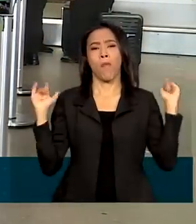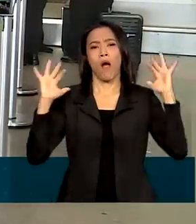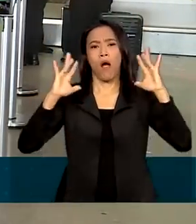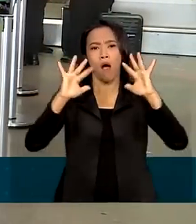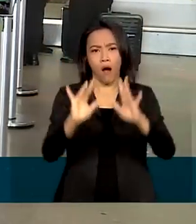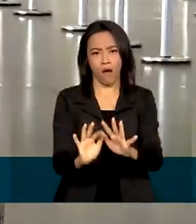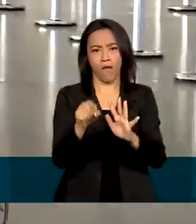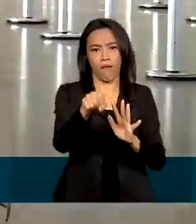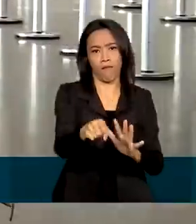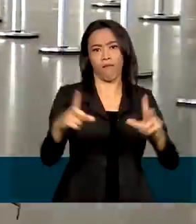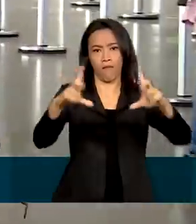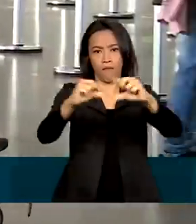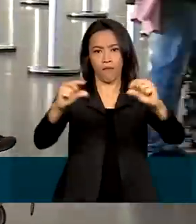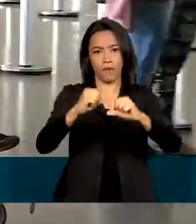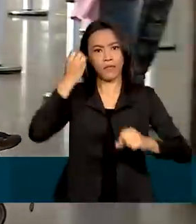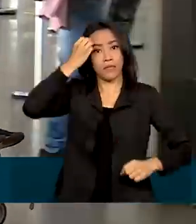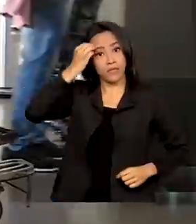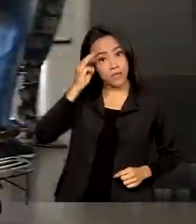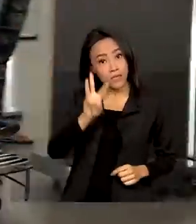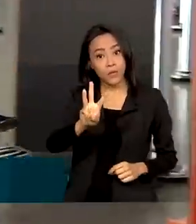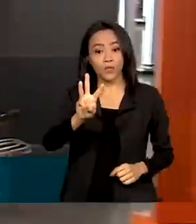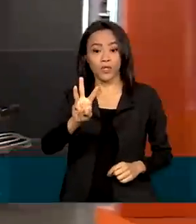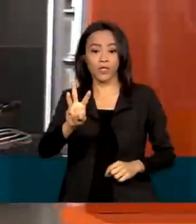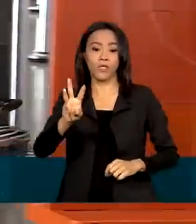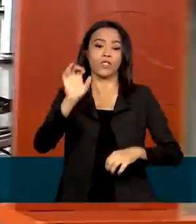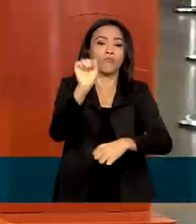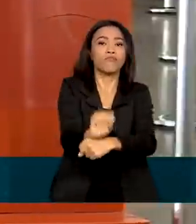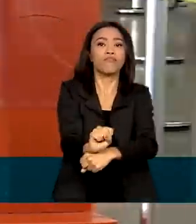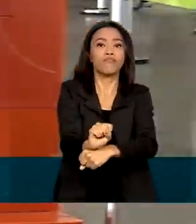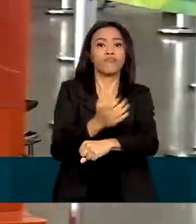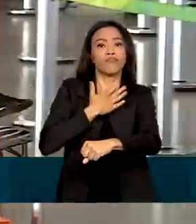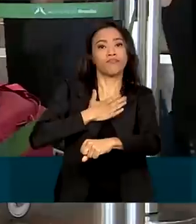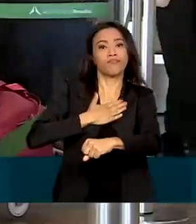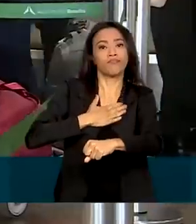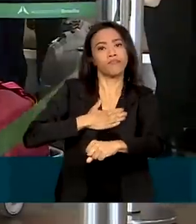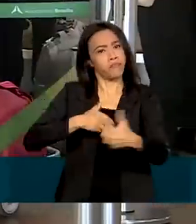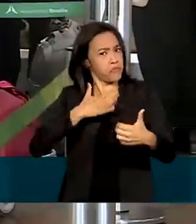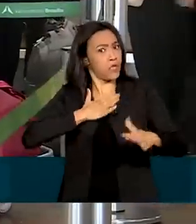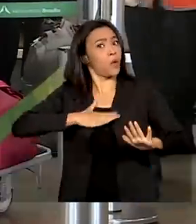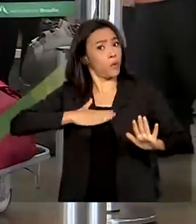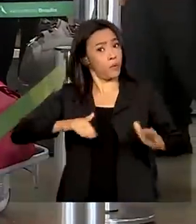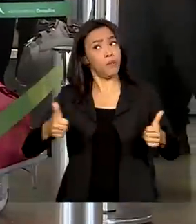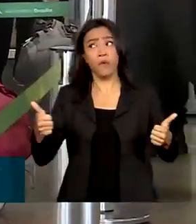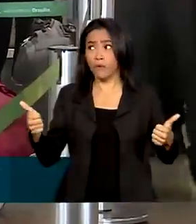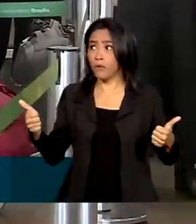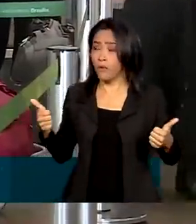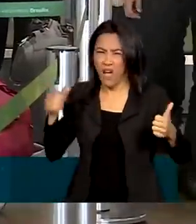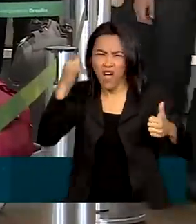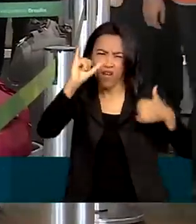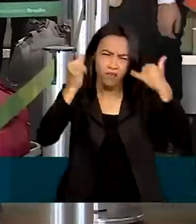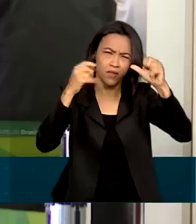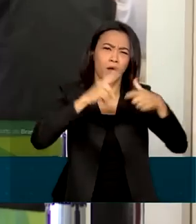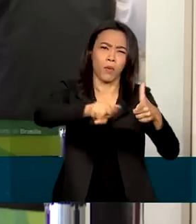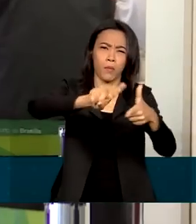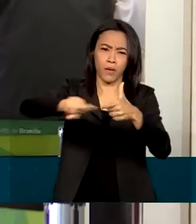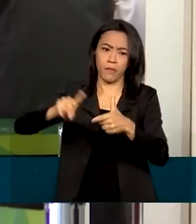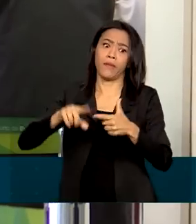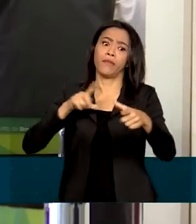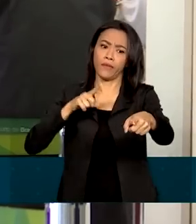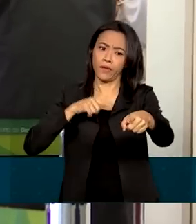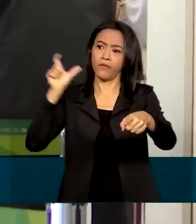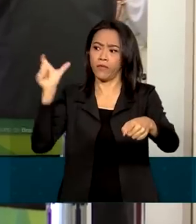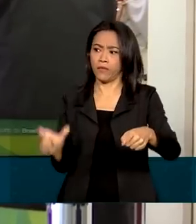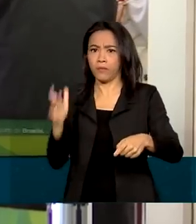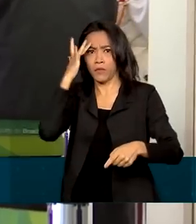aeroporto de Brasília no terceiro dia de paralisação esteve tranquila. Para evitar problemas, teve passageiro que saiu de